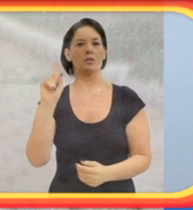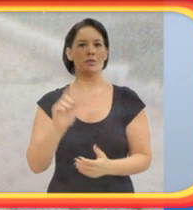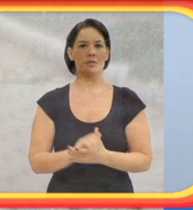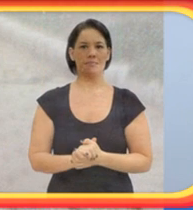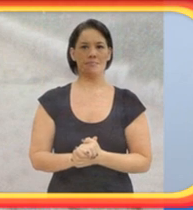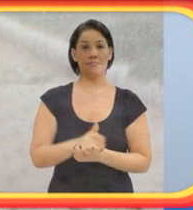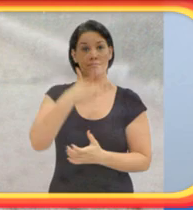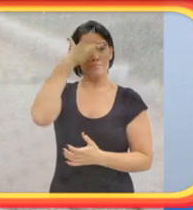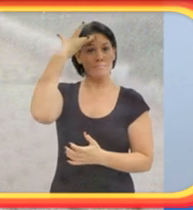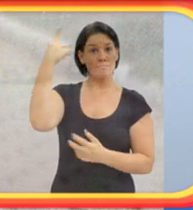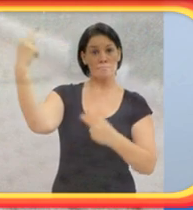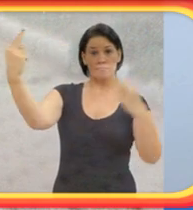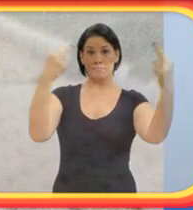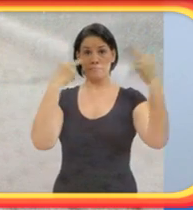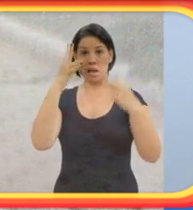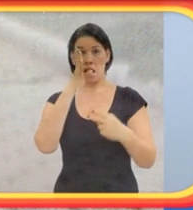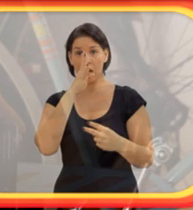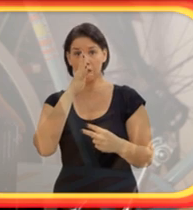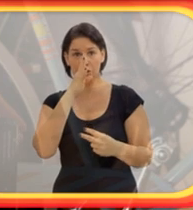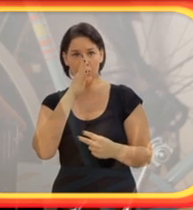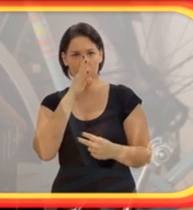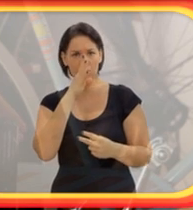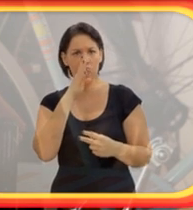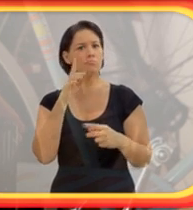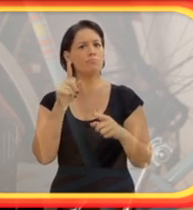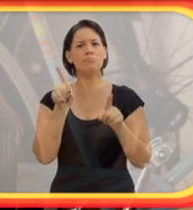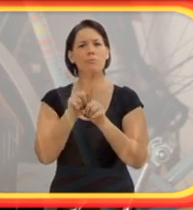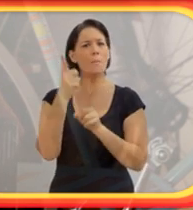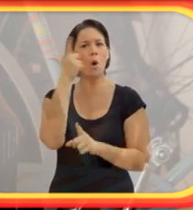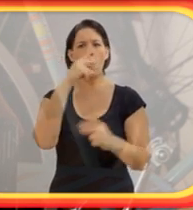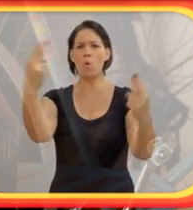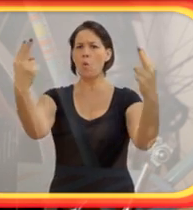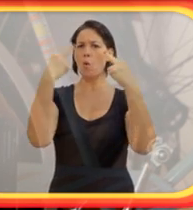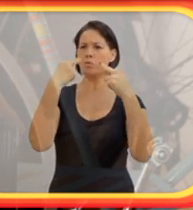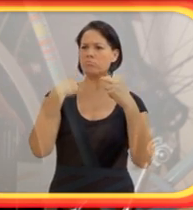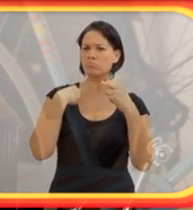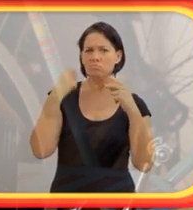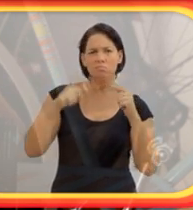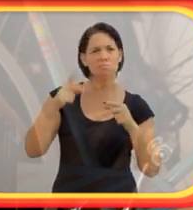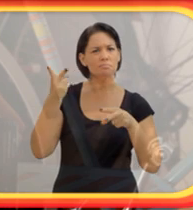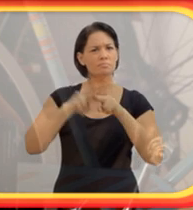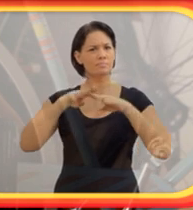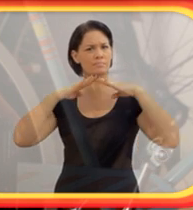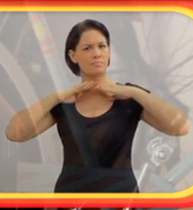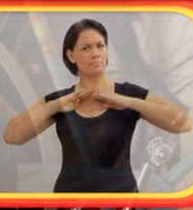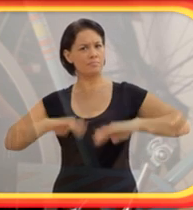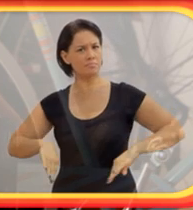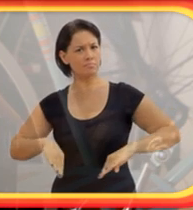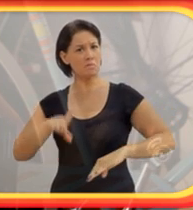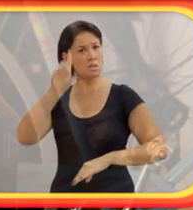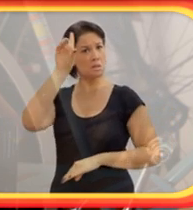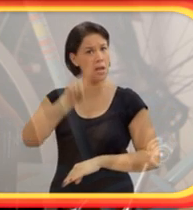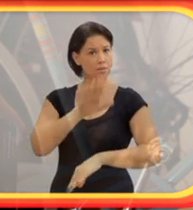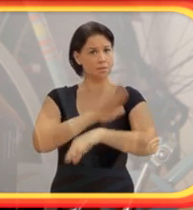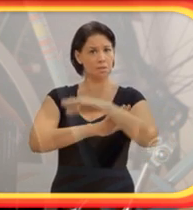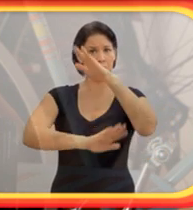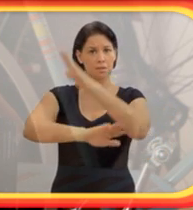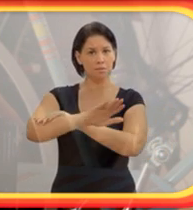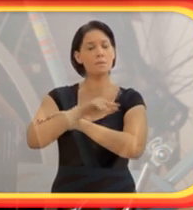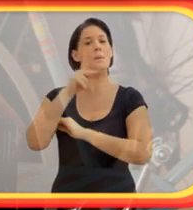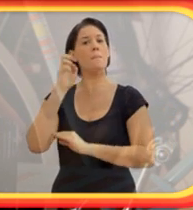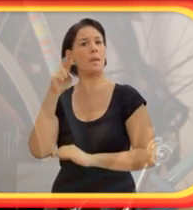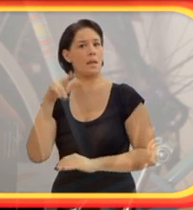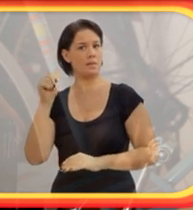o que vocês imaginam e um pouco mais. Para aqueles que estão me vendo, me assistindo e para aqueles que não podem me